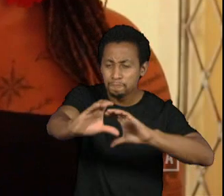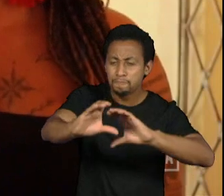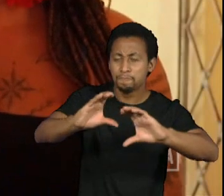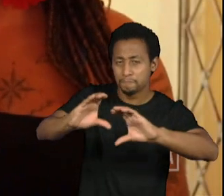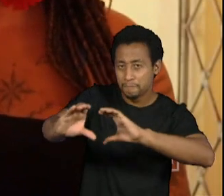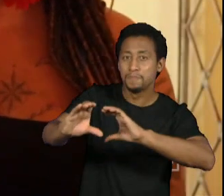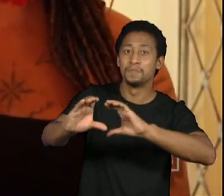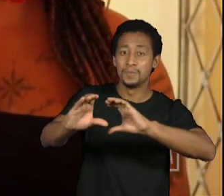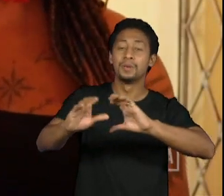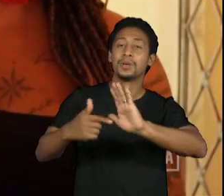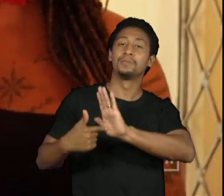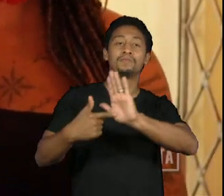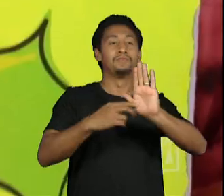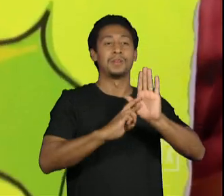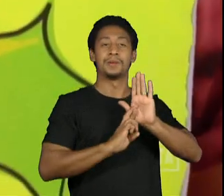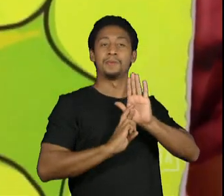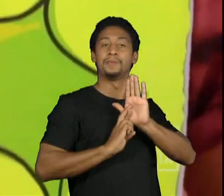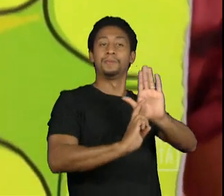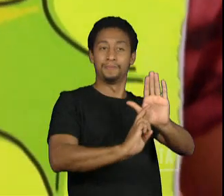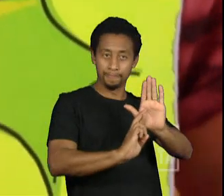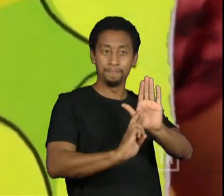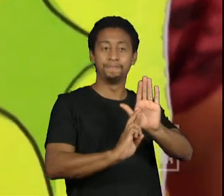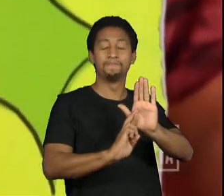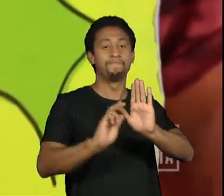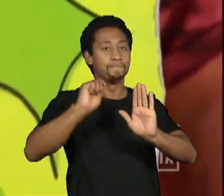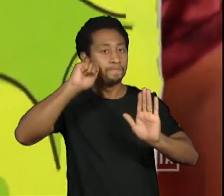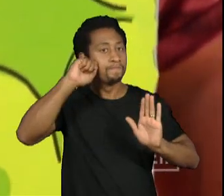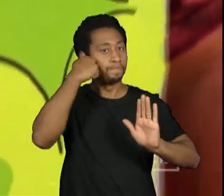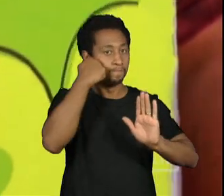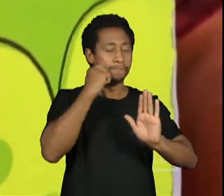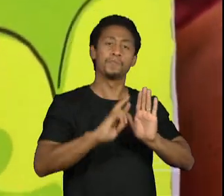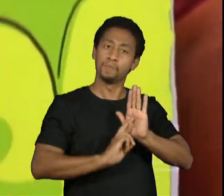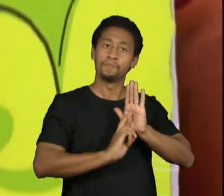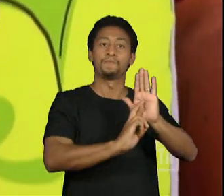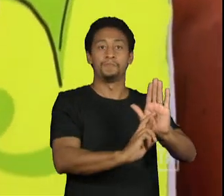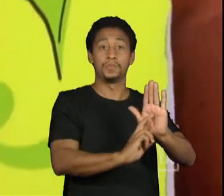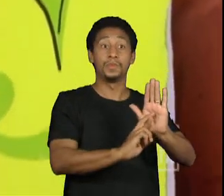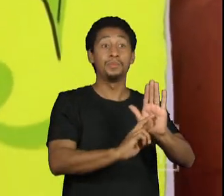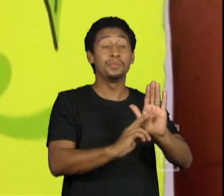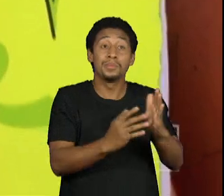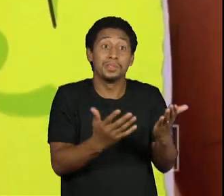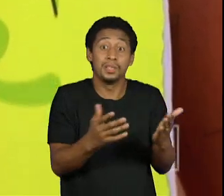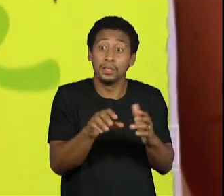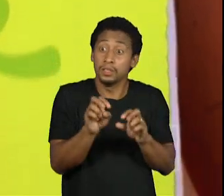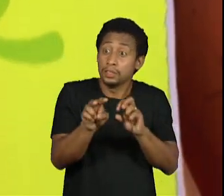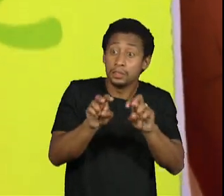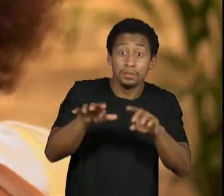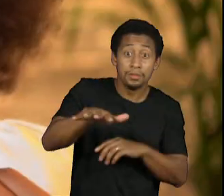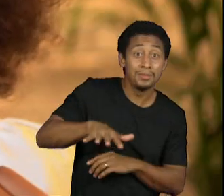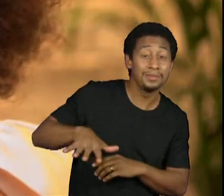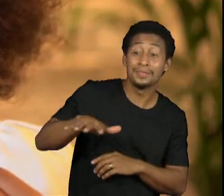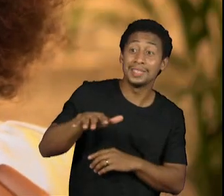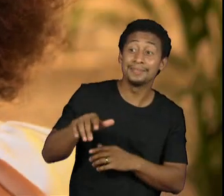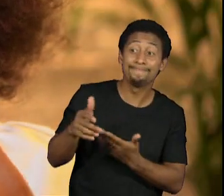representativa, ou seja, de um lugar que não é do outro, é